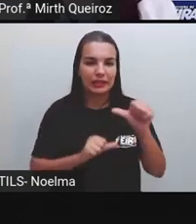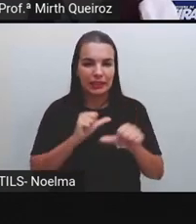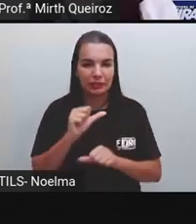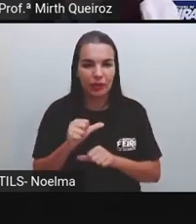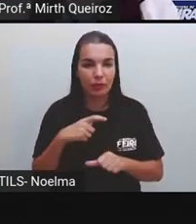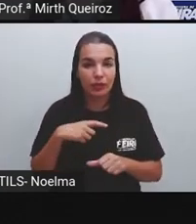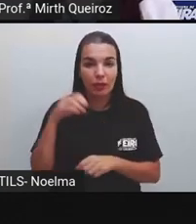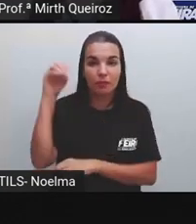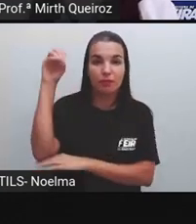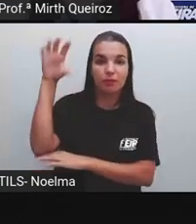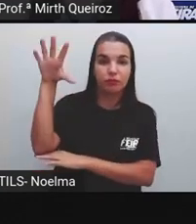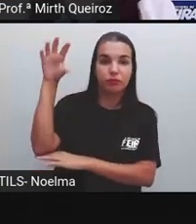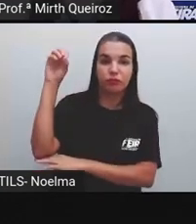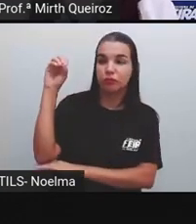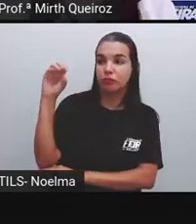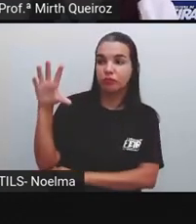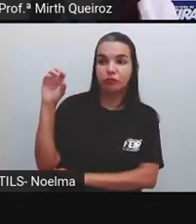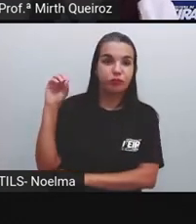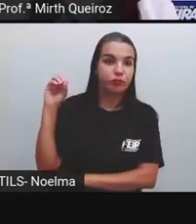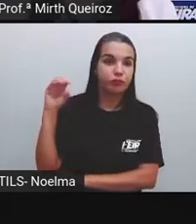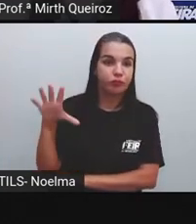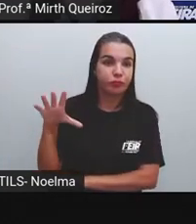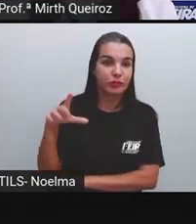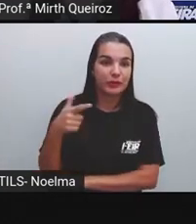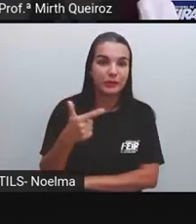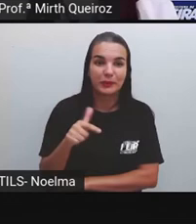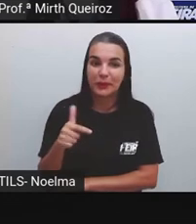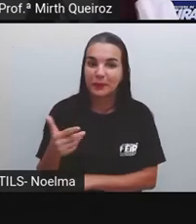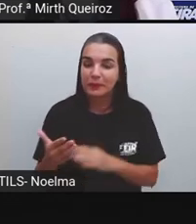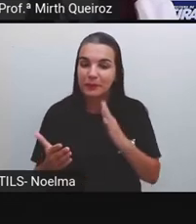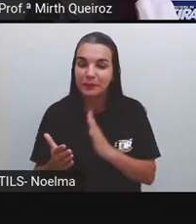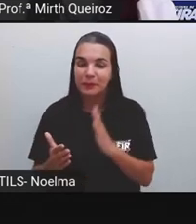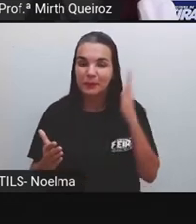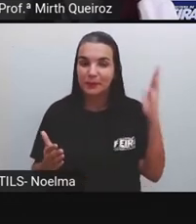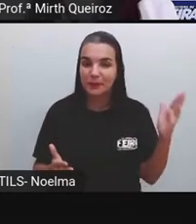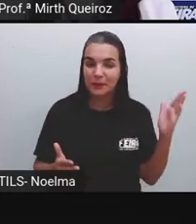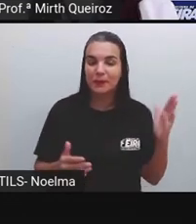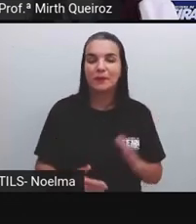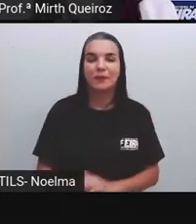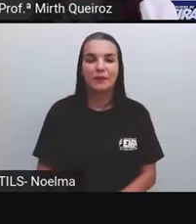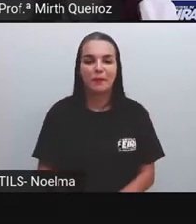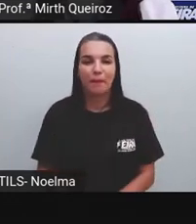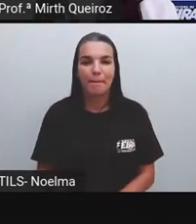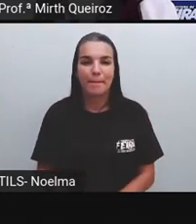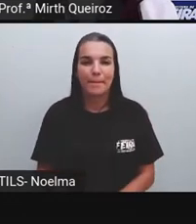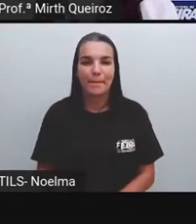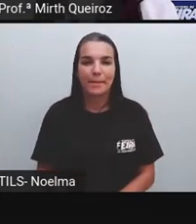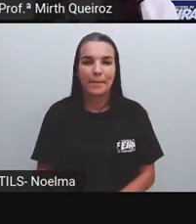semáforo que não tem na primeira imagem e já tem na segunda imagem.